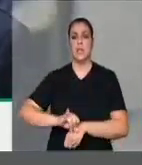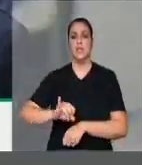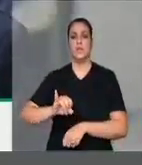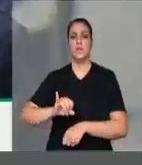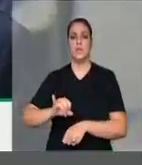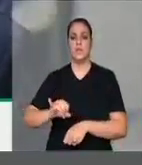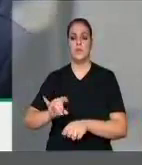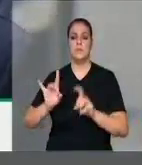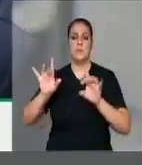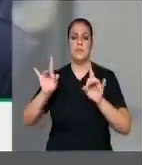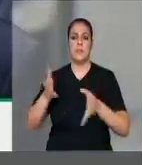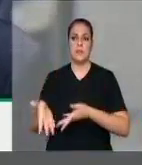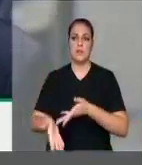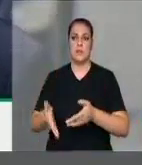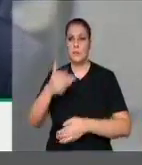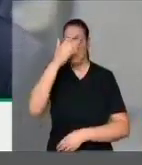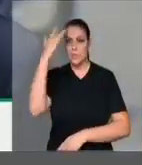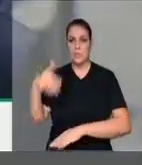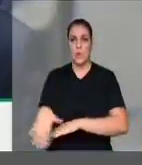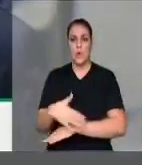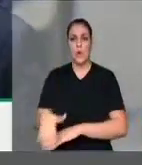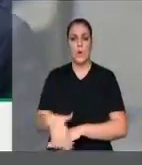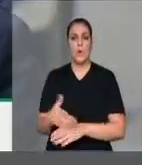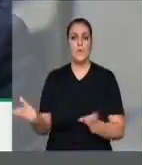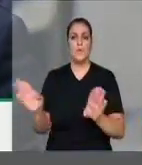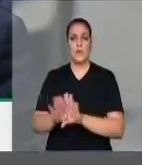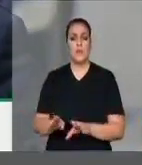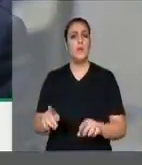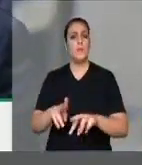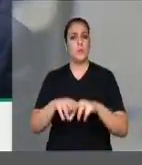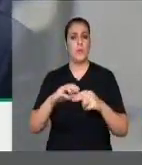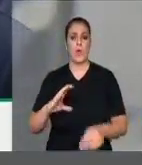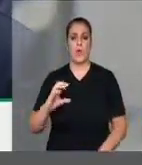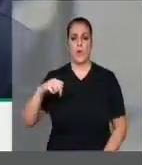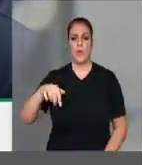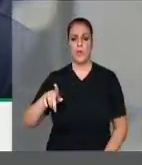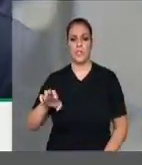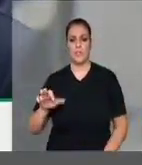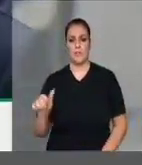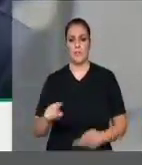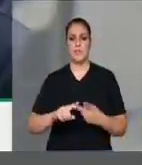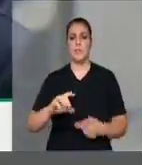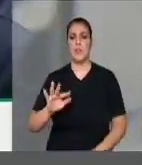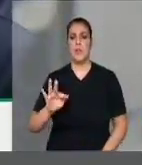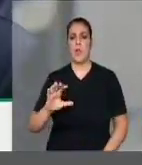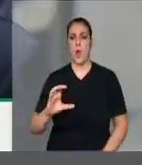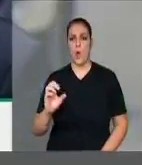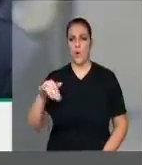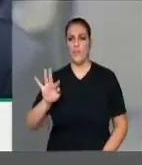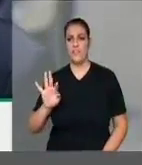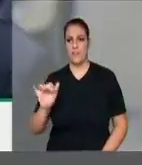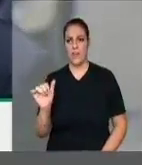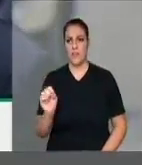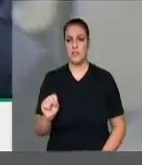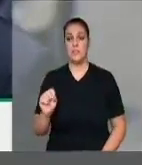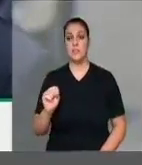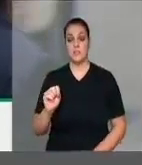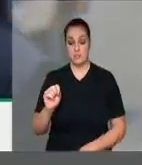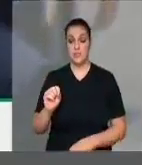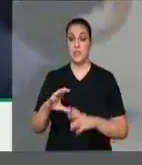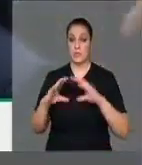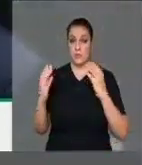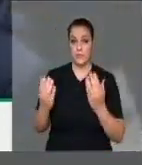população de rua. Por isso que o Congemas e o Fonseas, que é o Fórum de Secretários de Assistência Social,